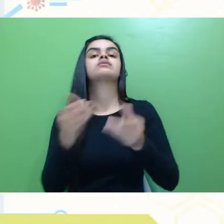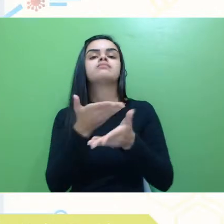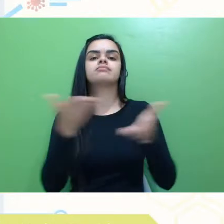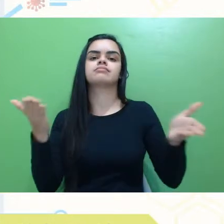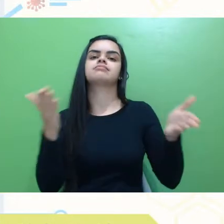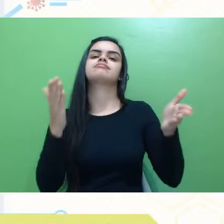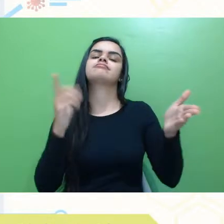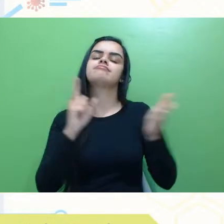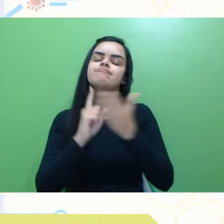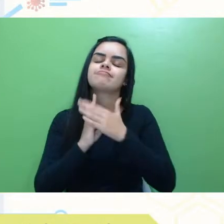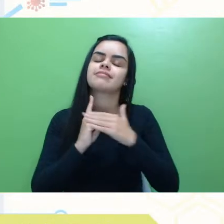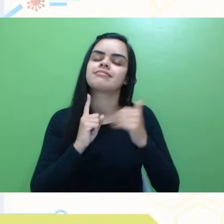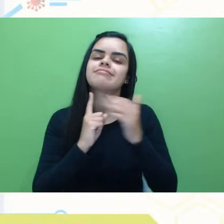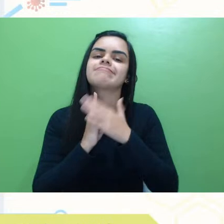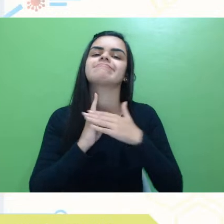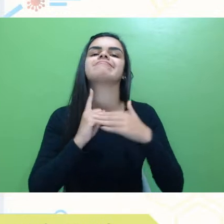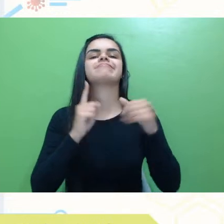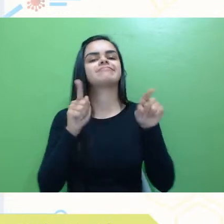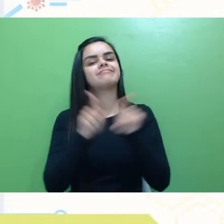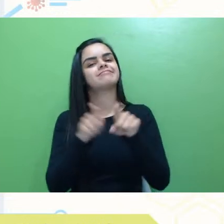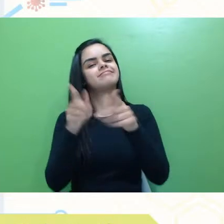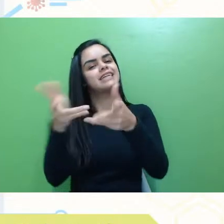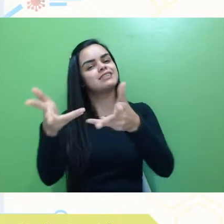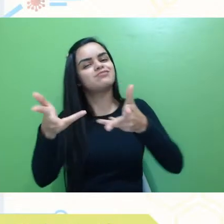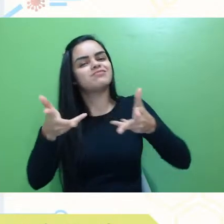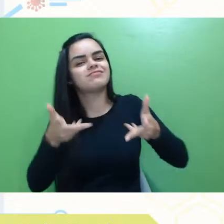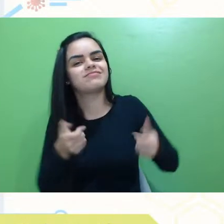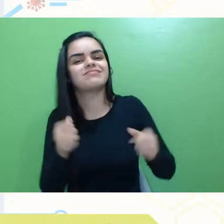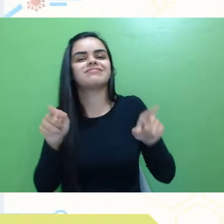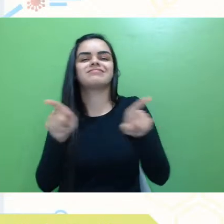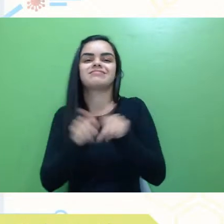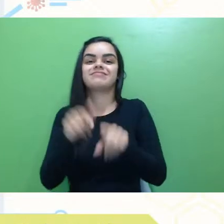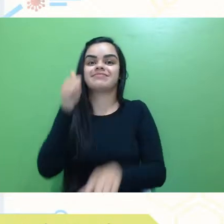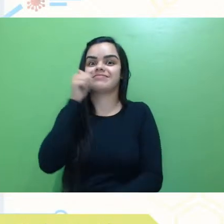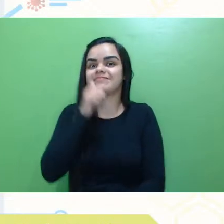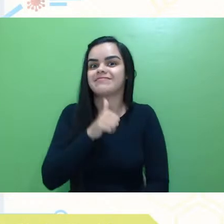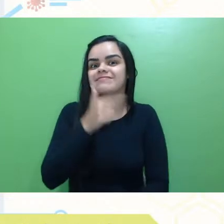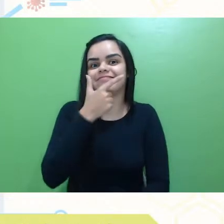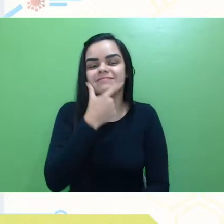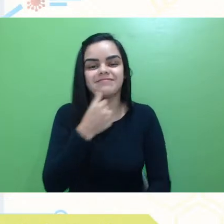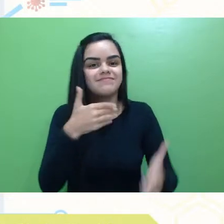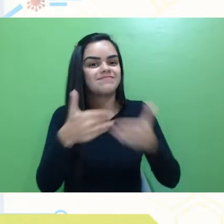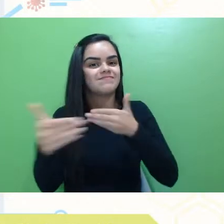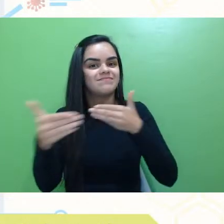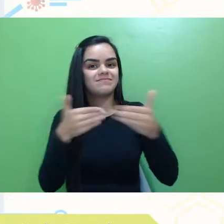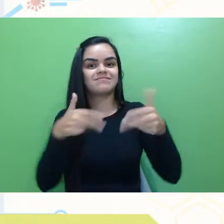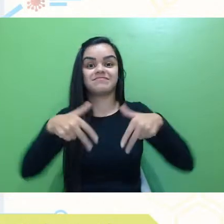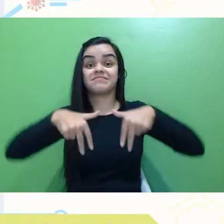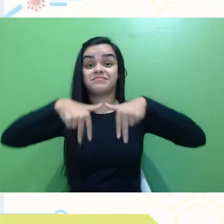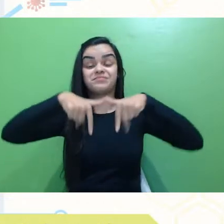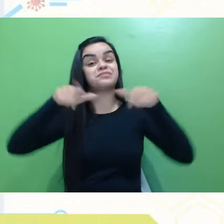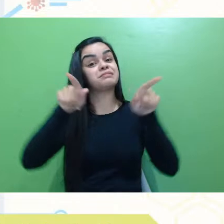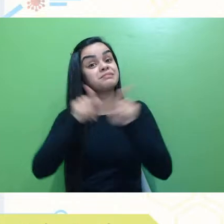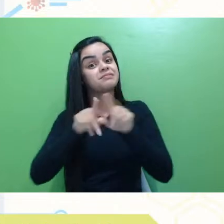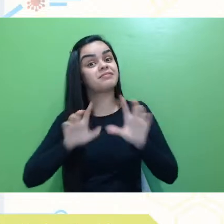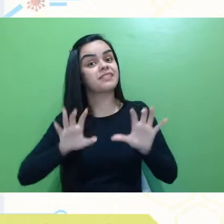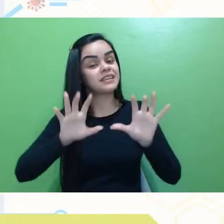acolhidos, bem recebidos, e recebidas, e vamos, assim,